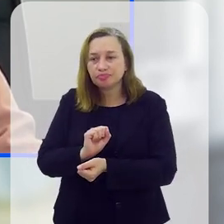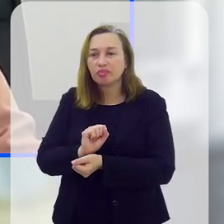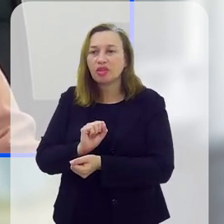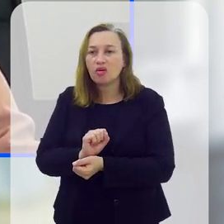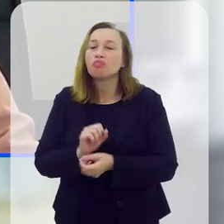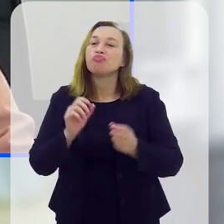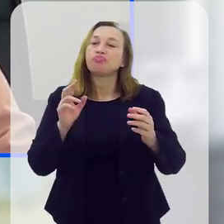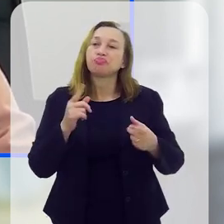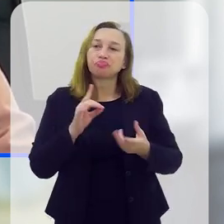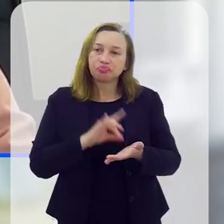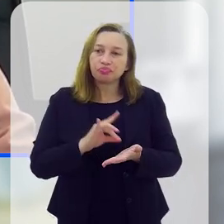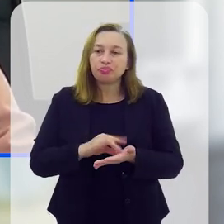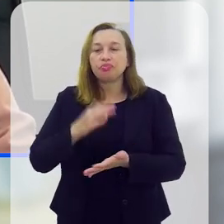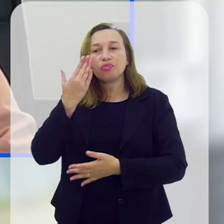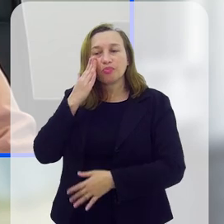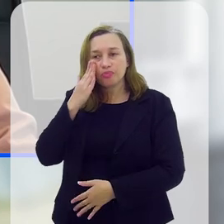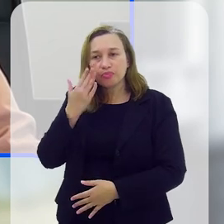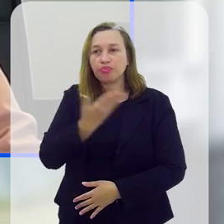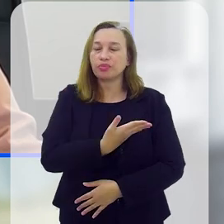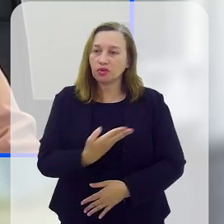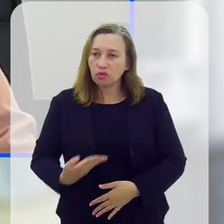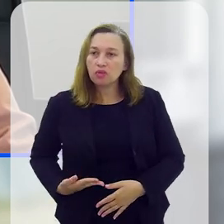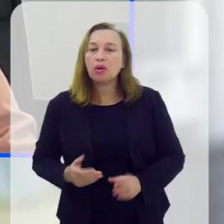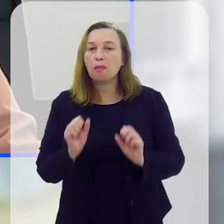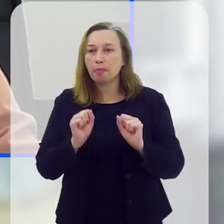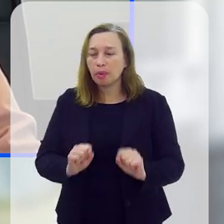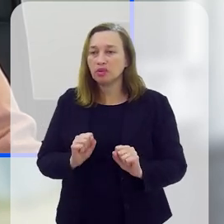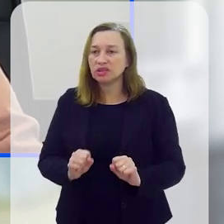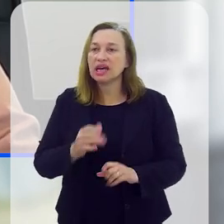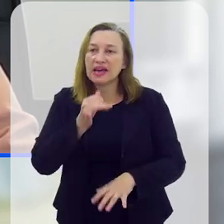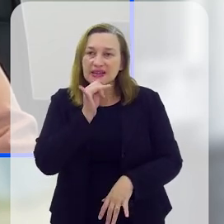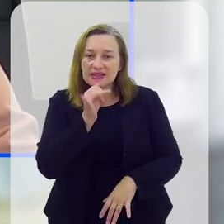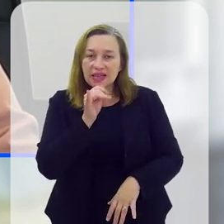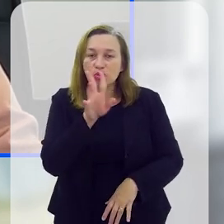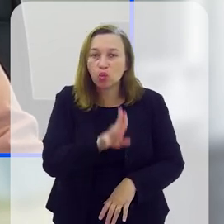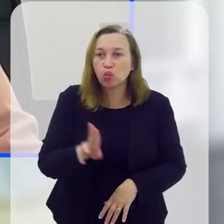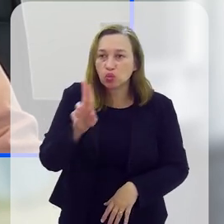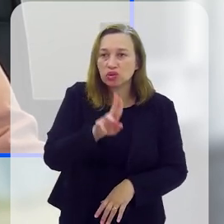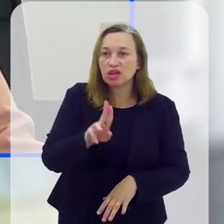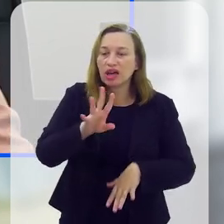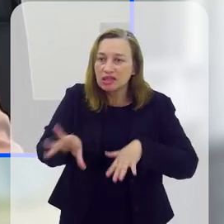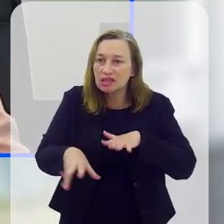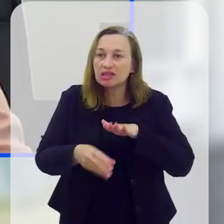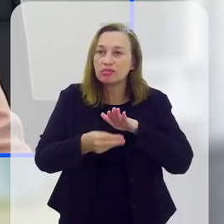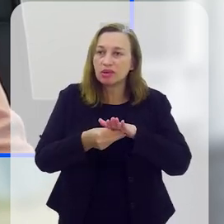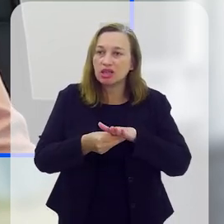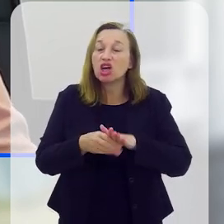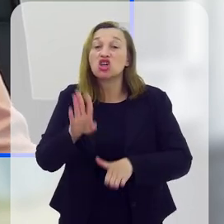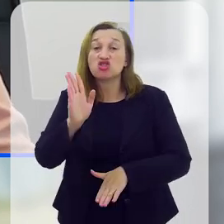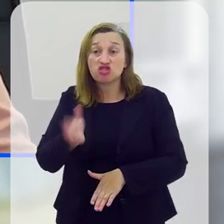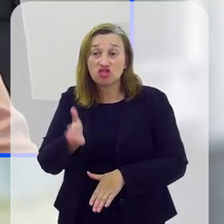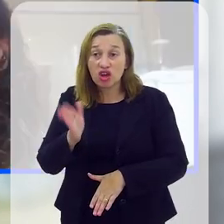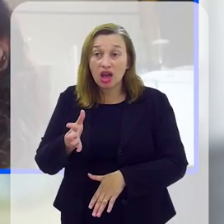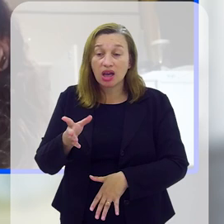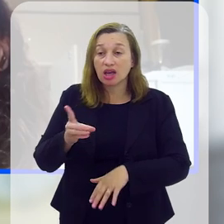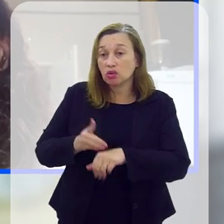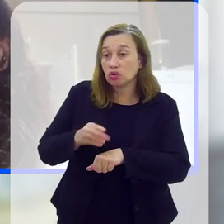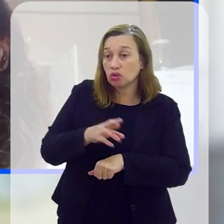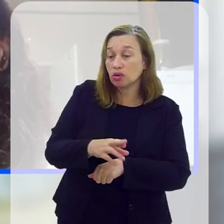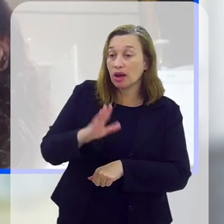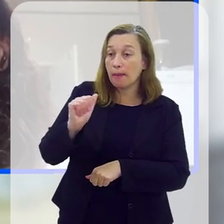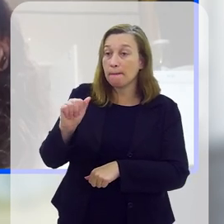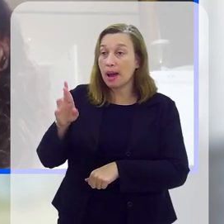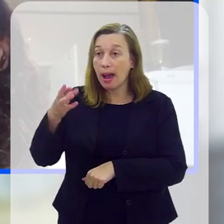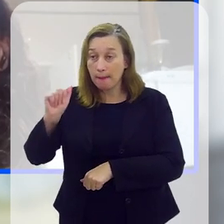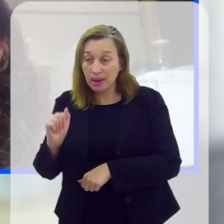e a gente espera verdadeiramente que o governo entenda isso, para que a gente possa, por exemplo, utilizar essas emendas, já